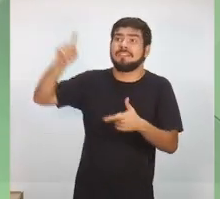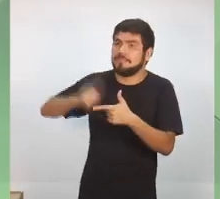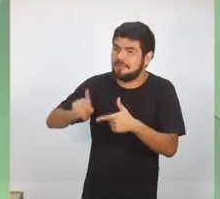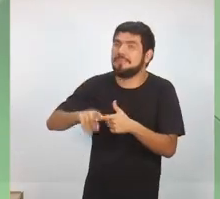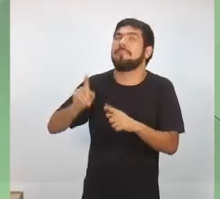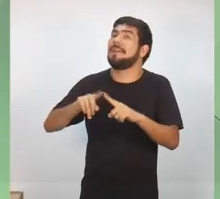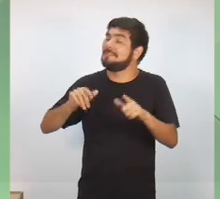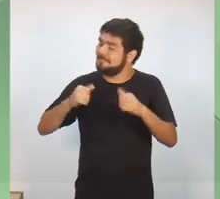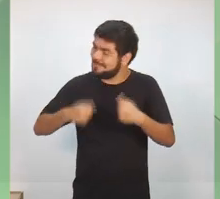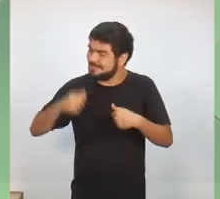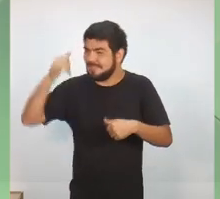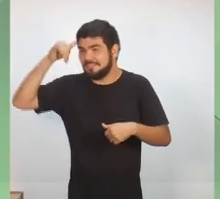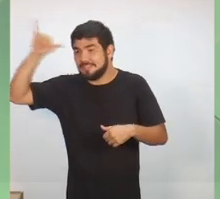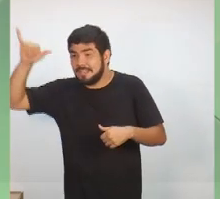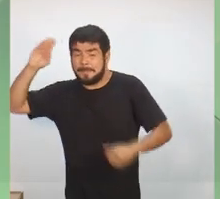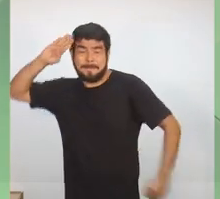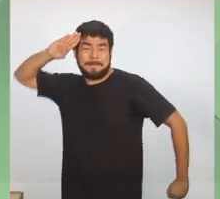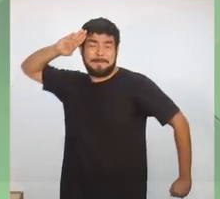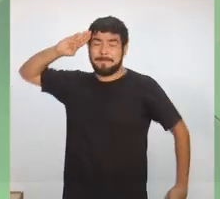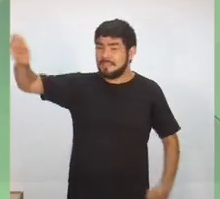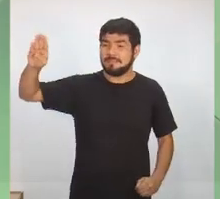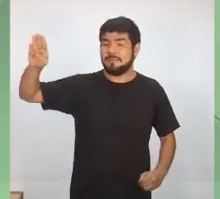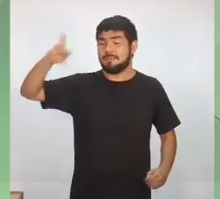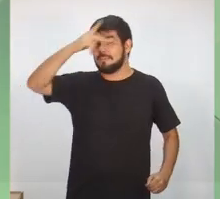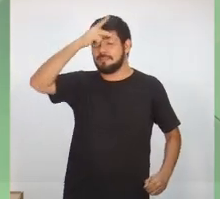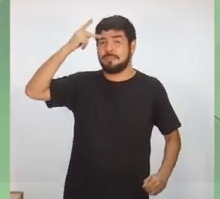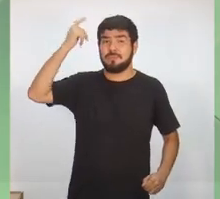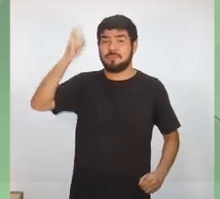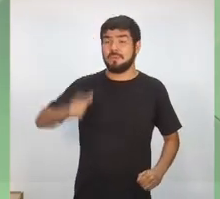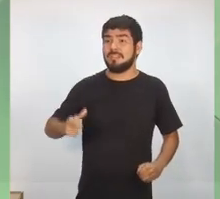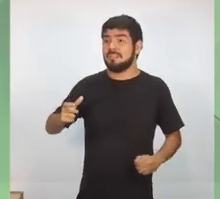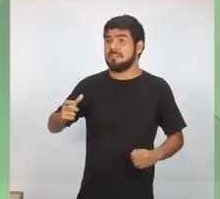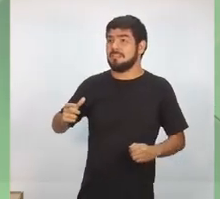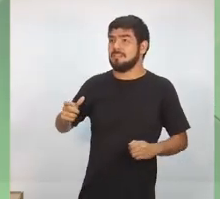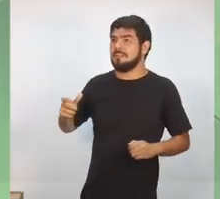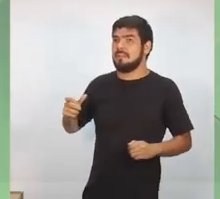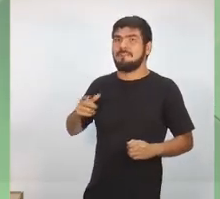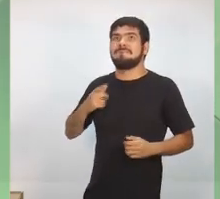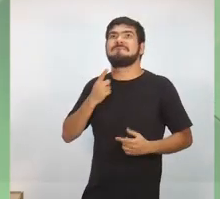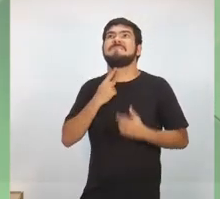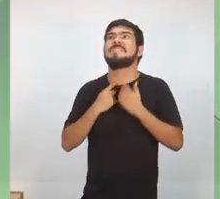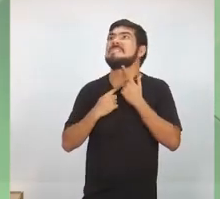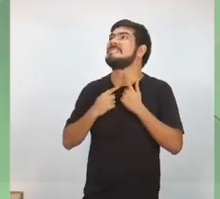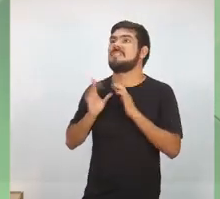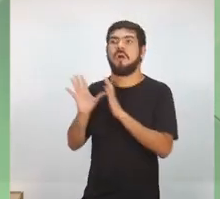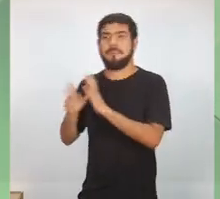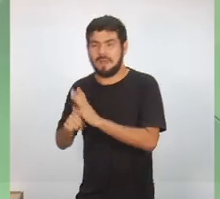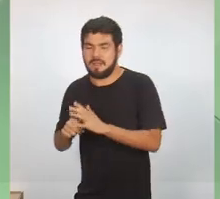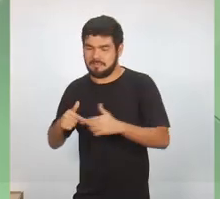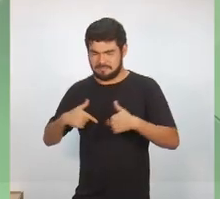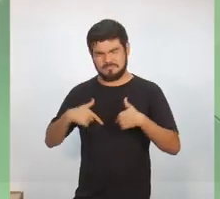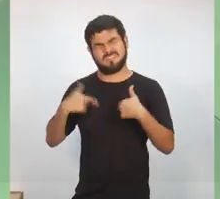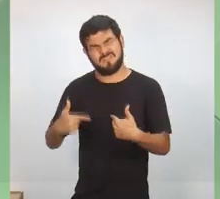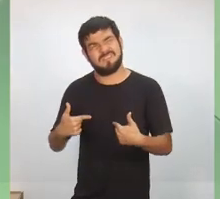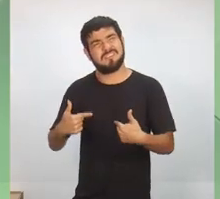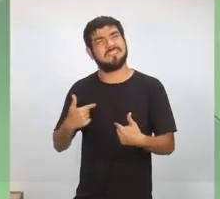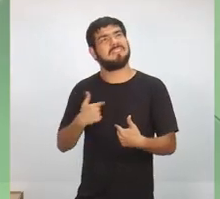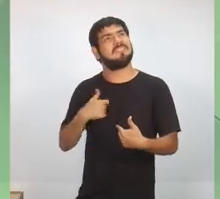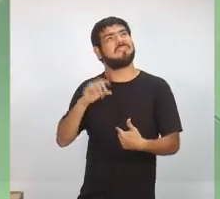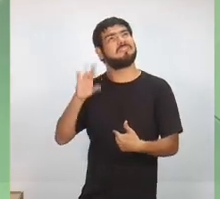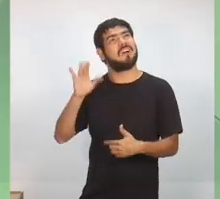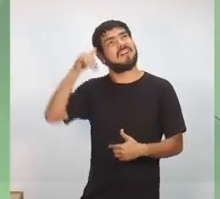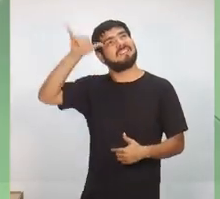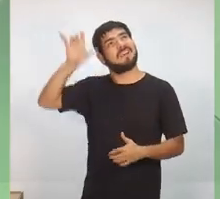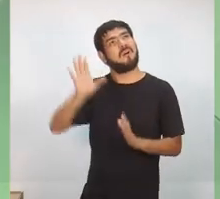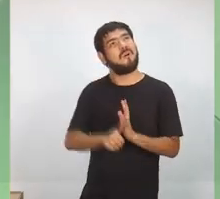evitar, principalmente, que as pessoas sejam levadas a roubar. Esse é o maior desafio. Não é apenas evitar o